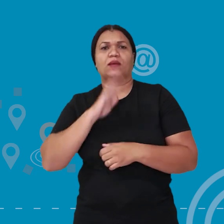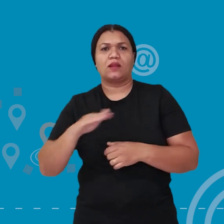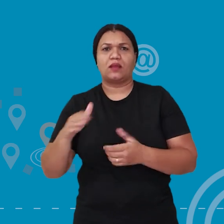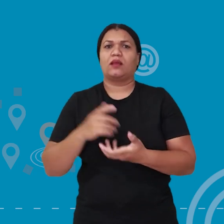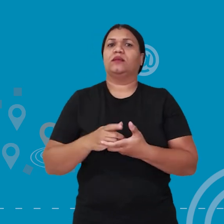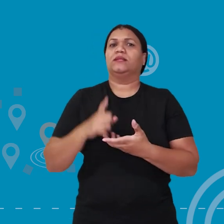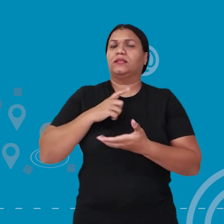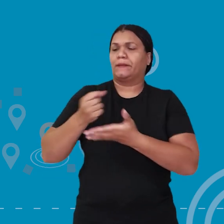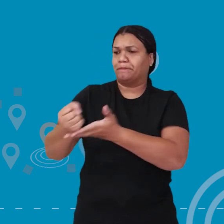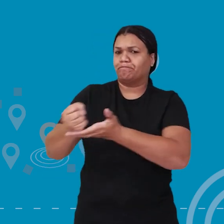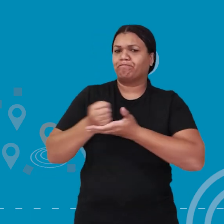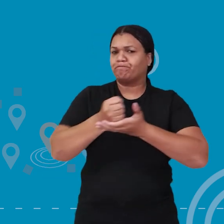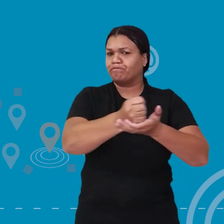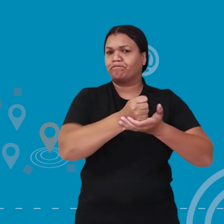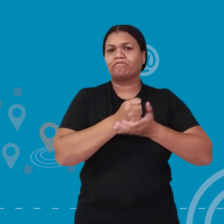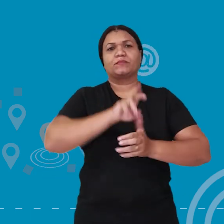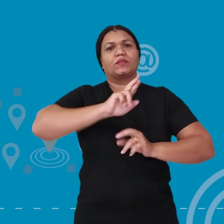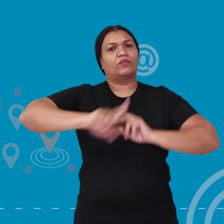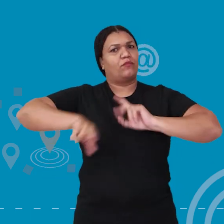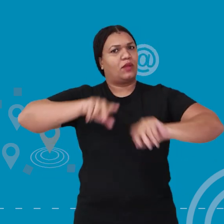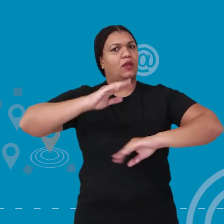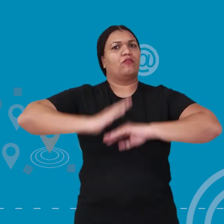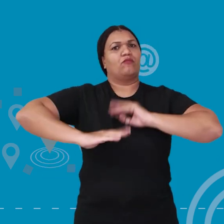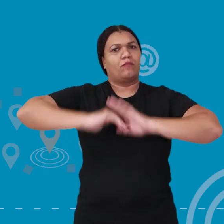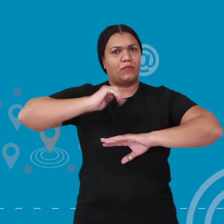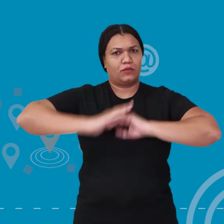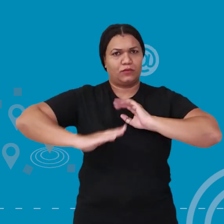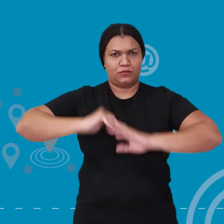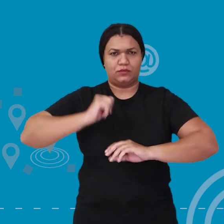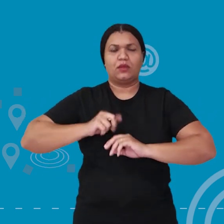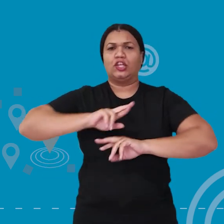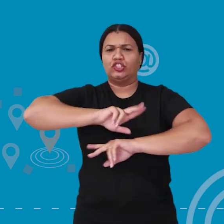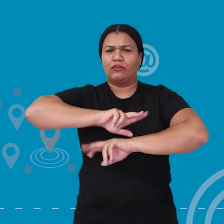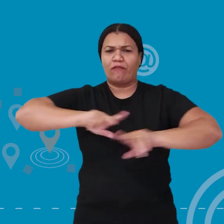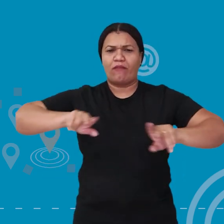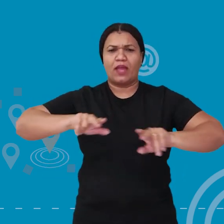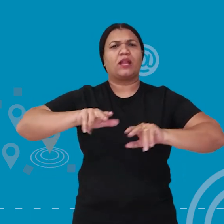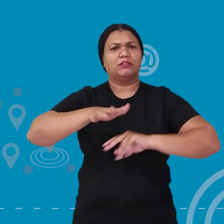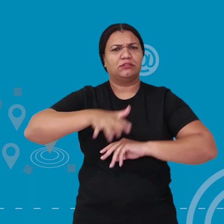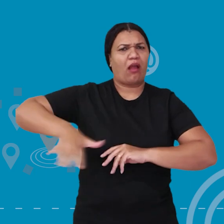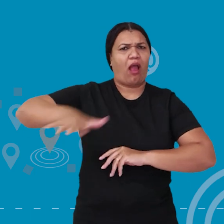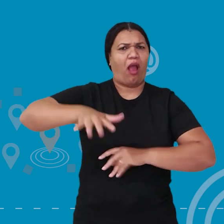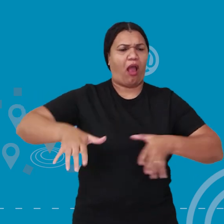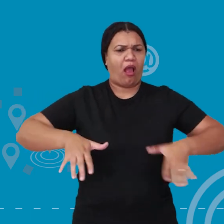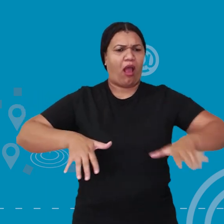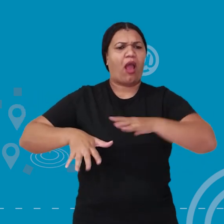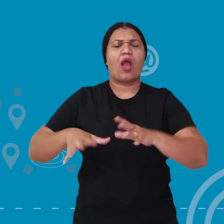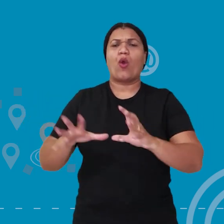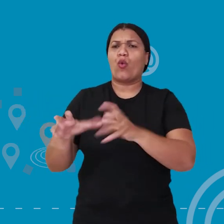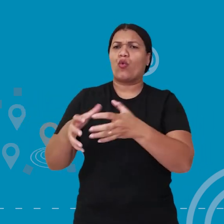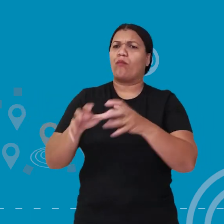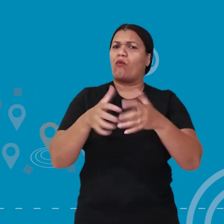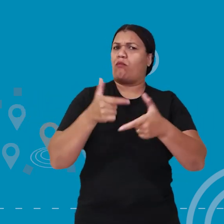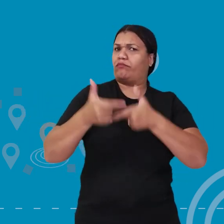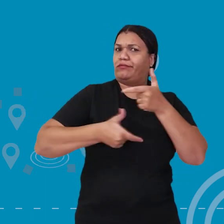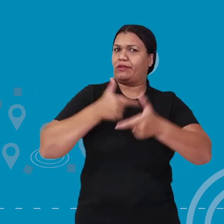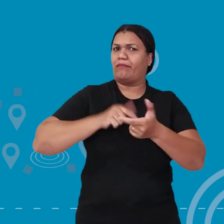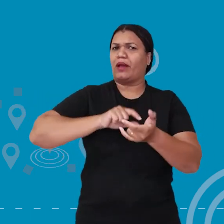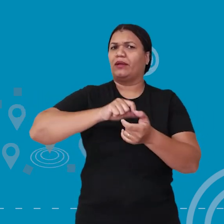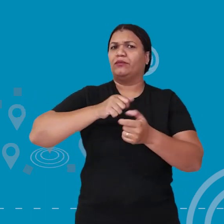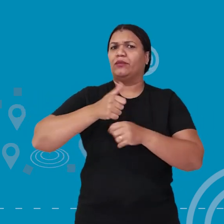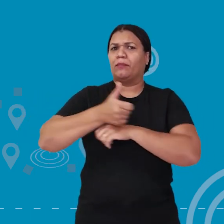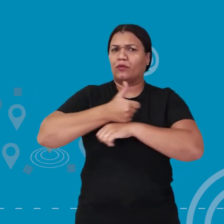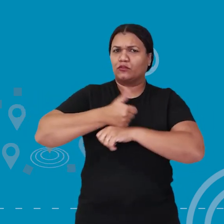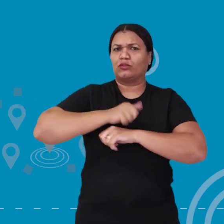Contar com cooperação entre diferentes profissionais de diferentes áreas e com equipe multidisciplinar,